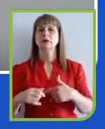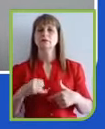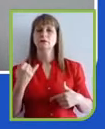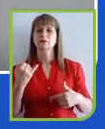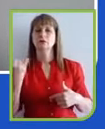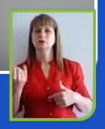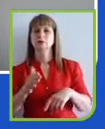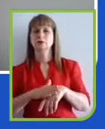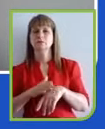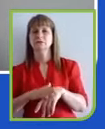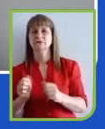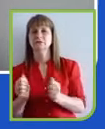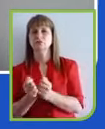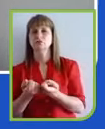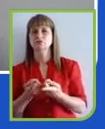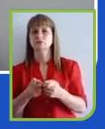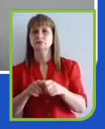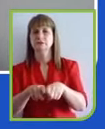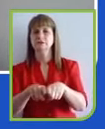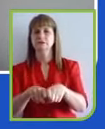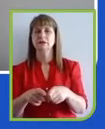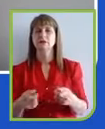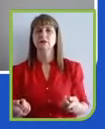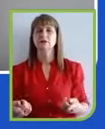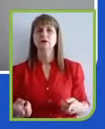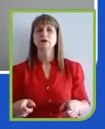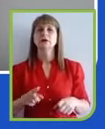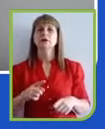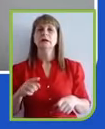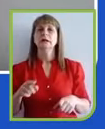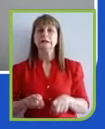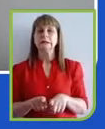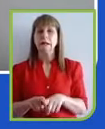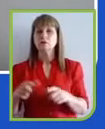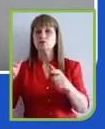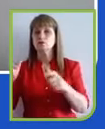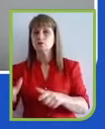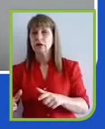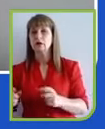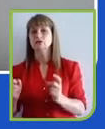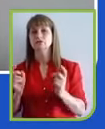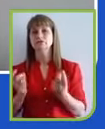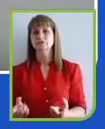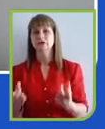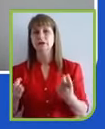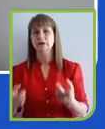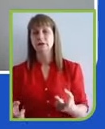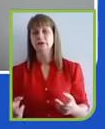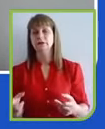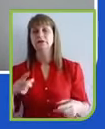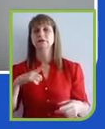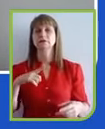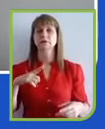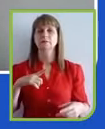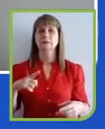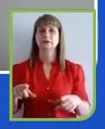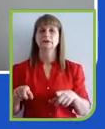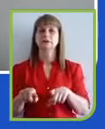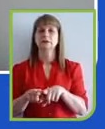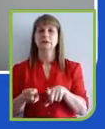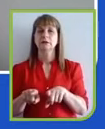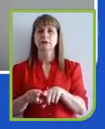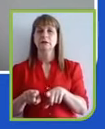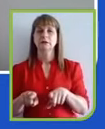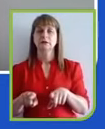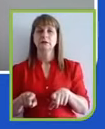fornecedor, mas tem os pontos de venda, tem os nossos funcionários, que eu falei já na anterior, a questão da sociedade, das comunidades como